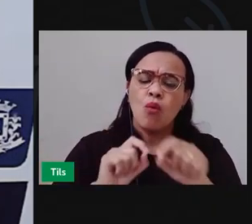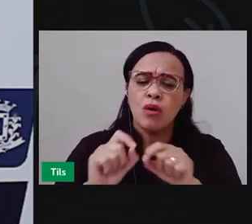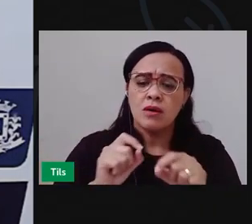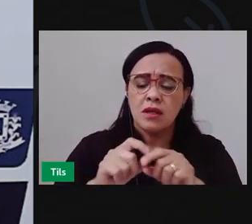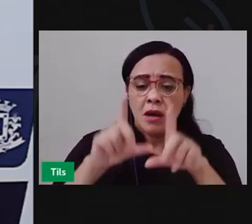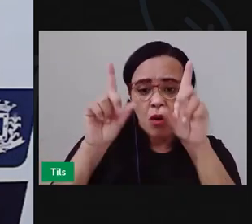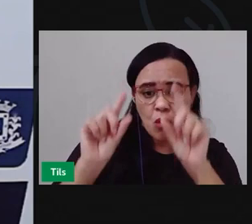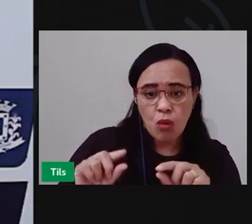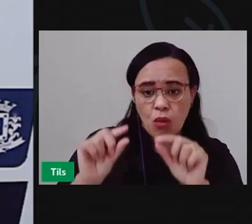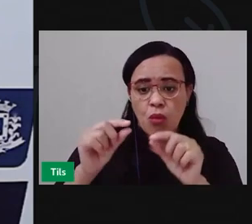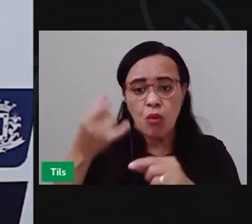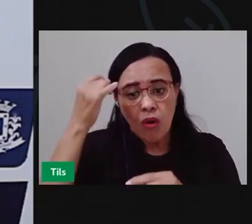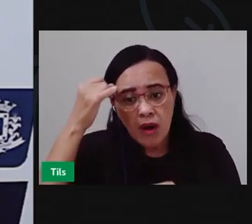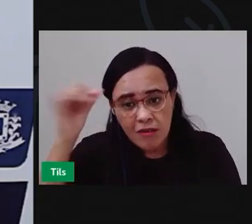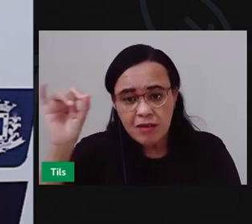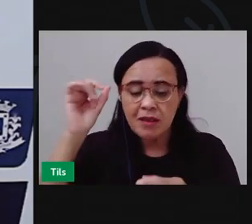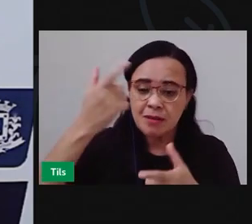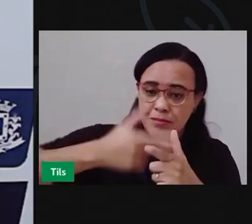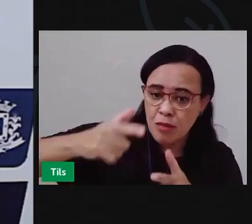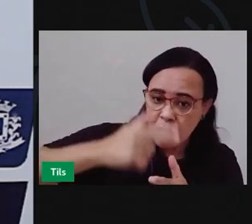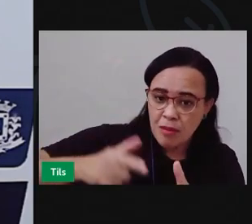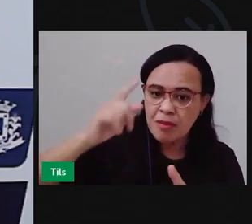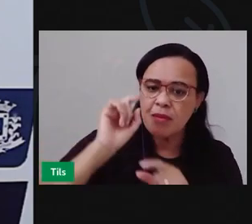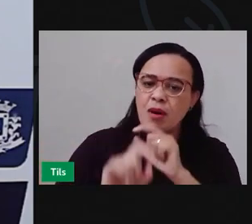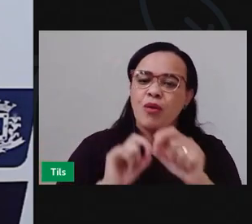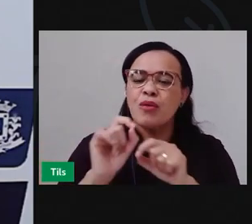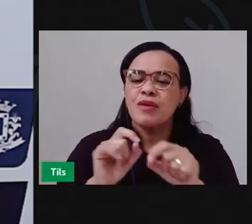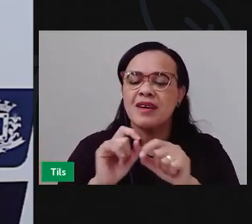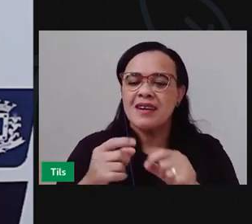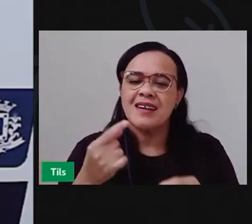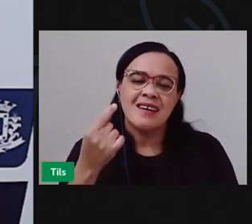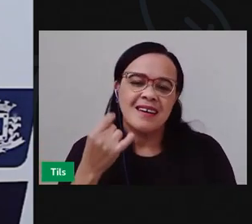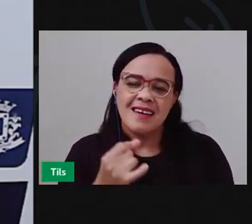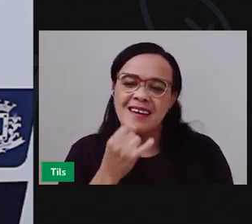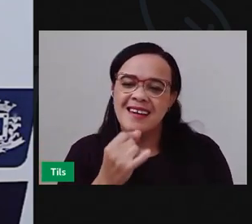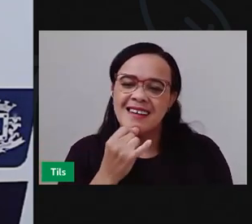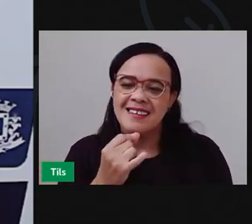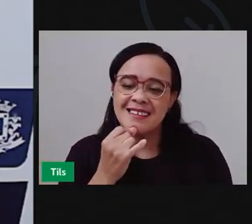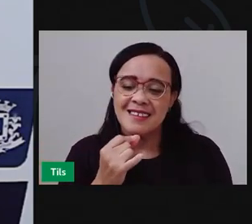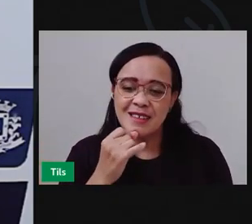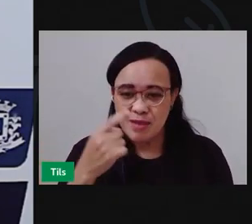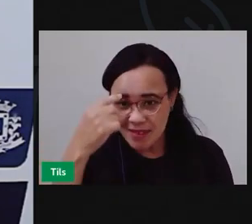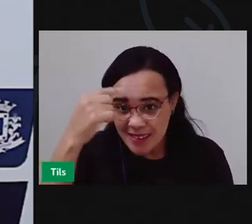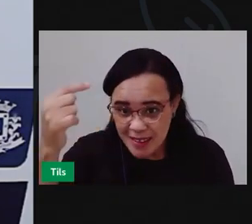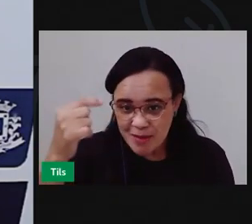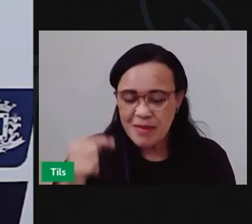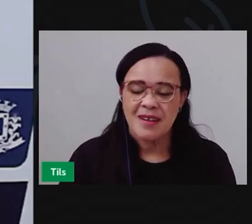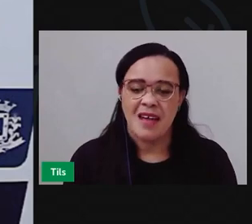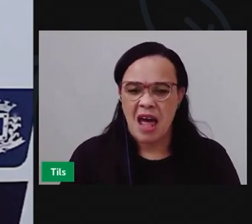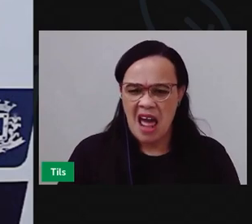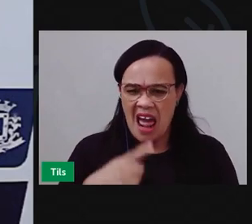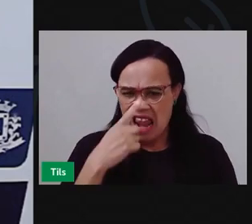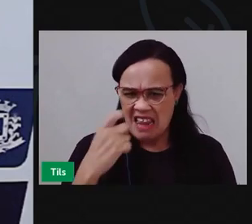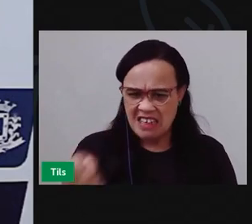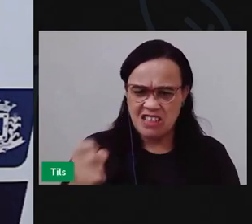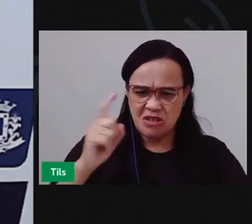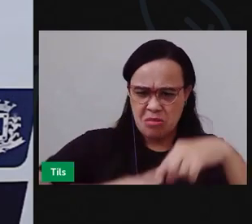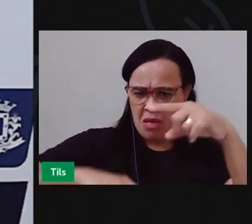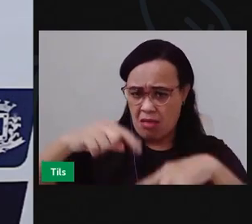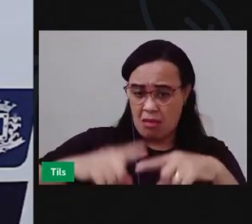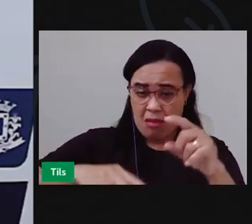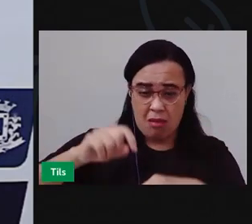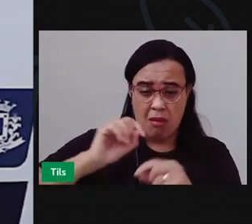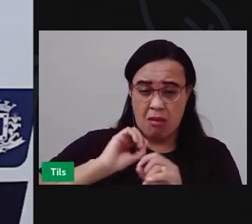diminuir esses riscos. Então, por exemplo, reduzir o consumo de materiais,